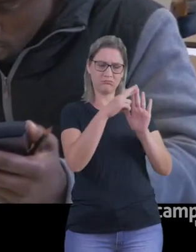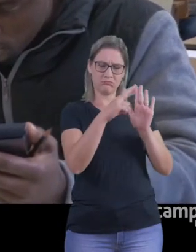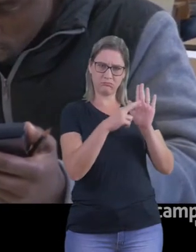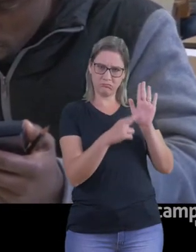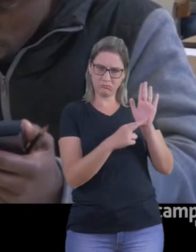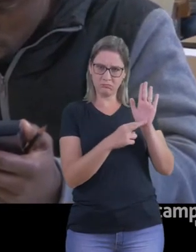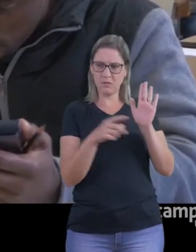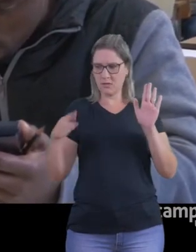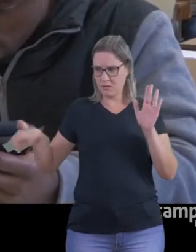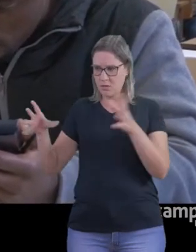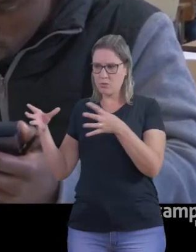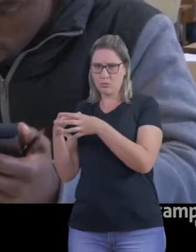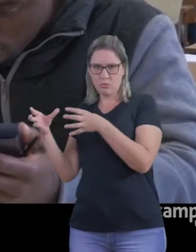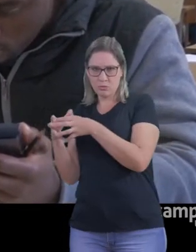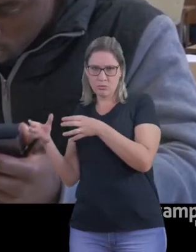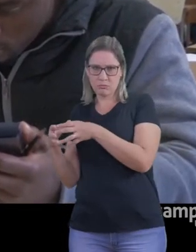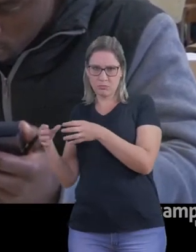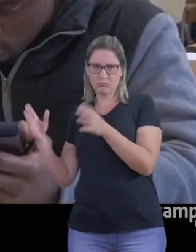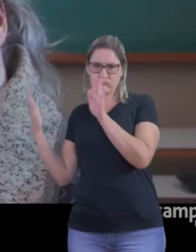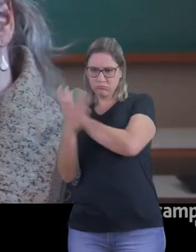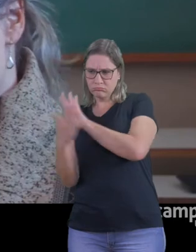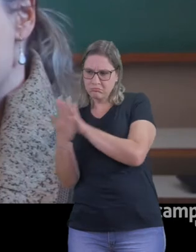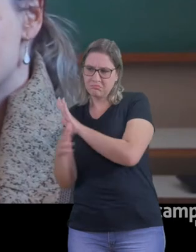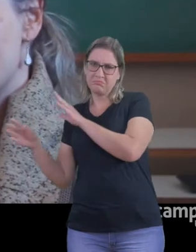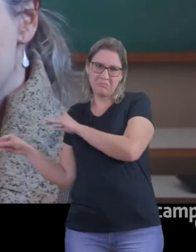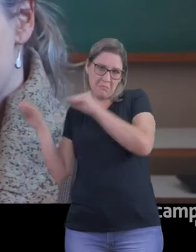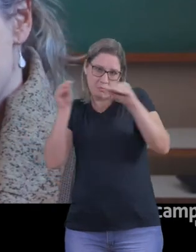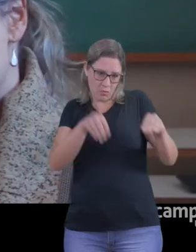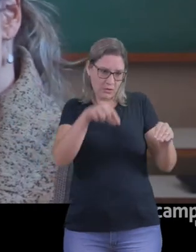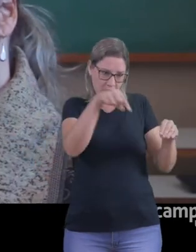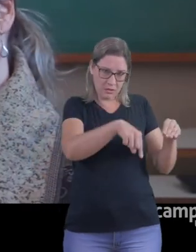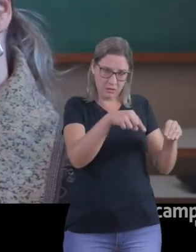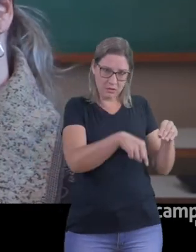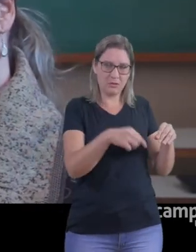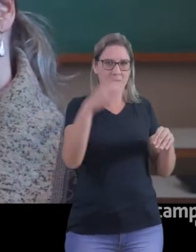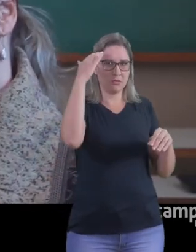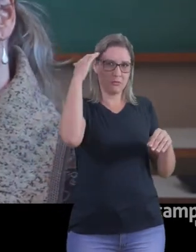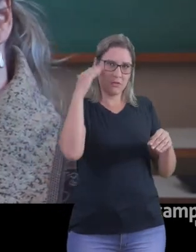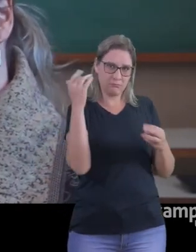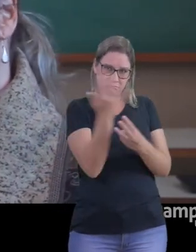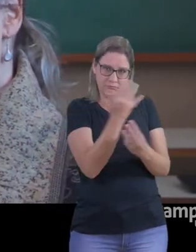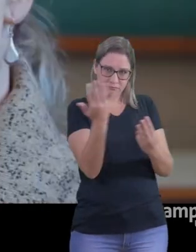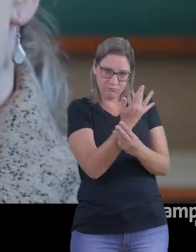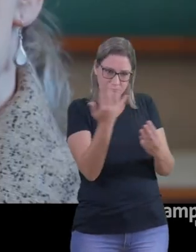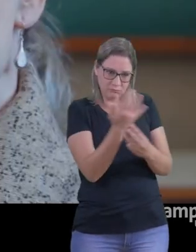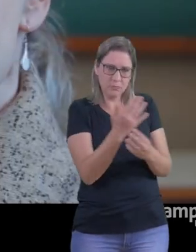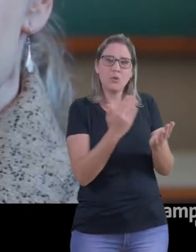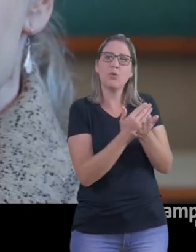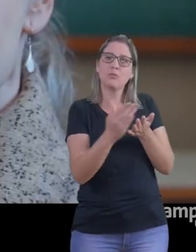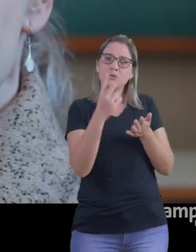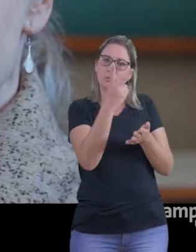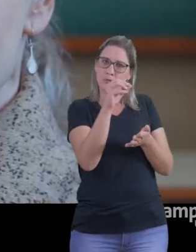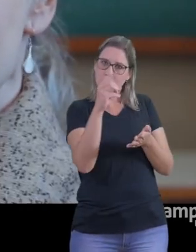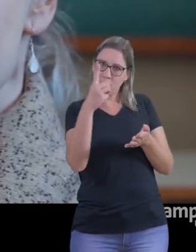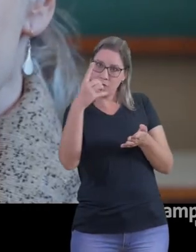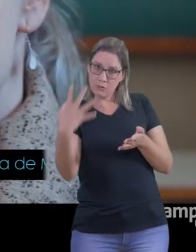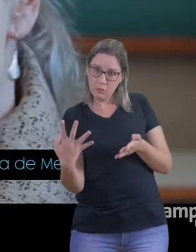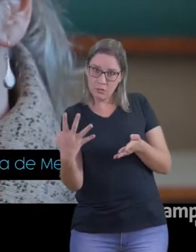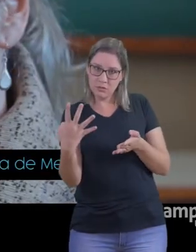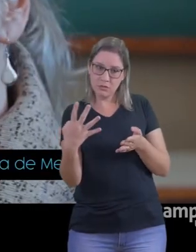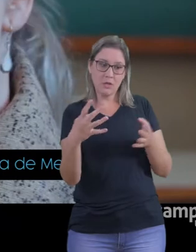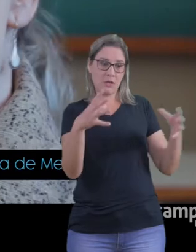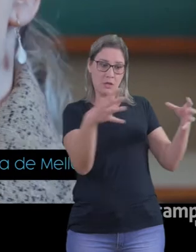A proposta da política de ingresso para migrantes e refugiados na Universidade Federal de Santa Maria, ela foi desenvolvida em